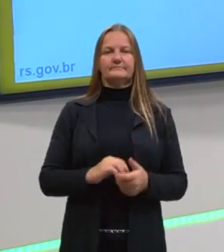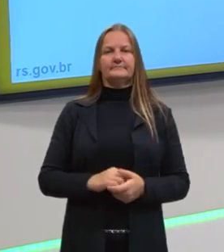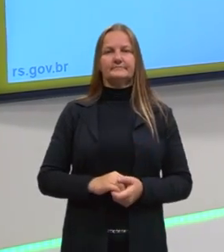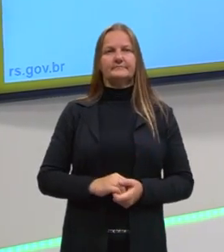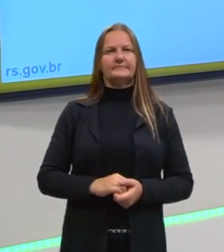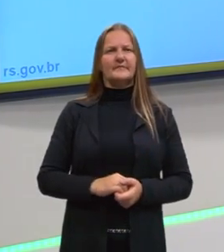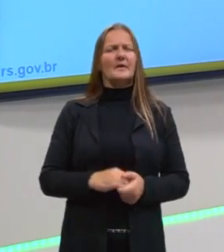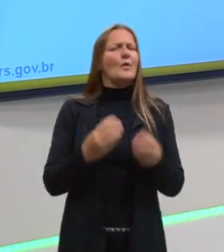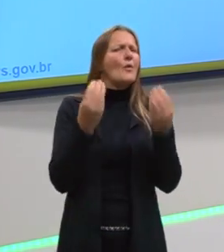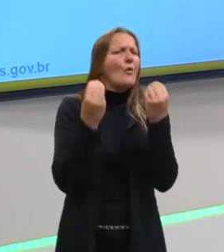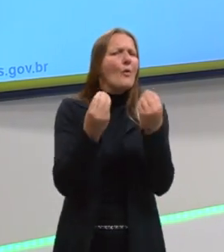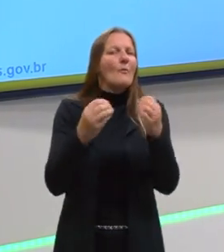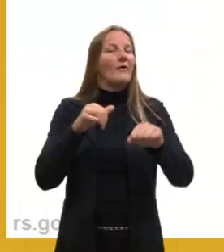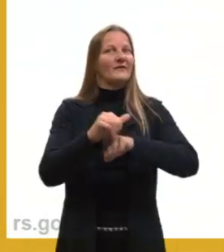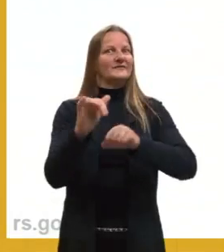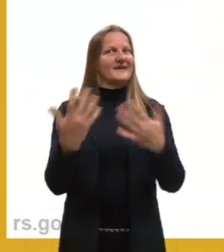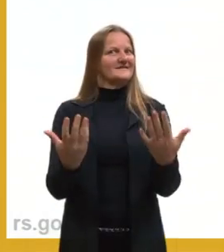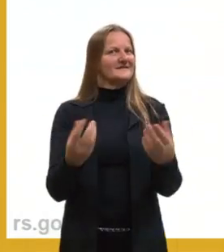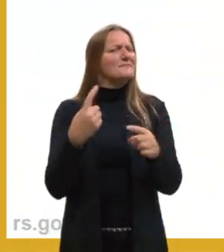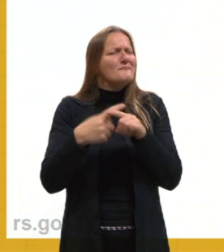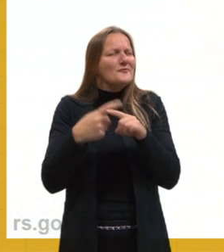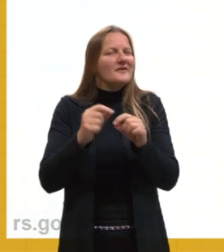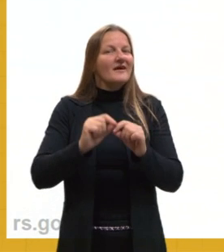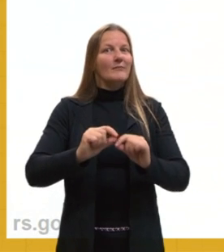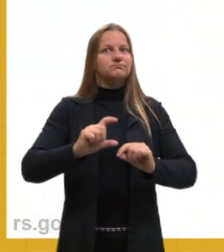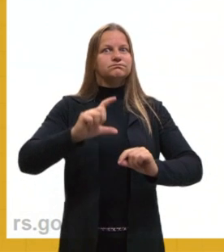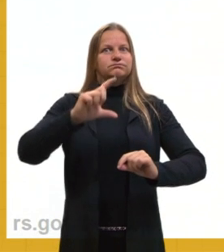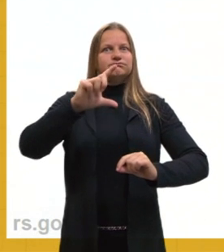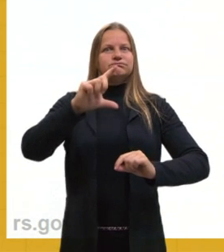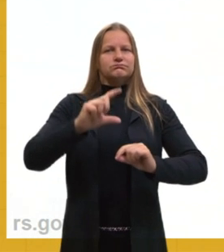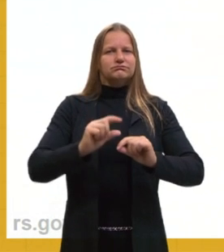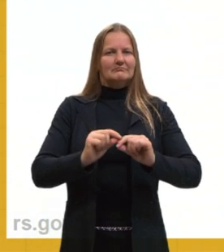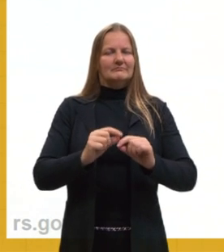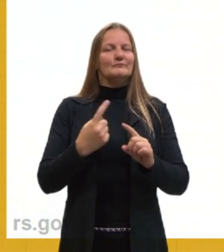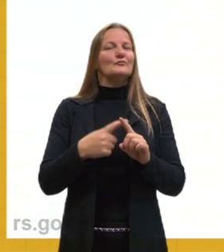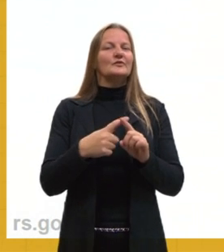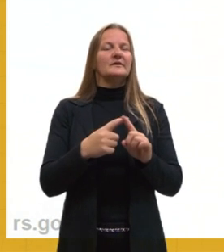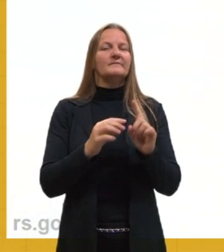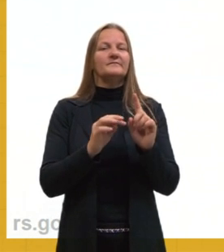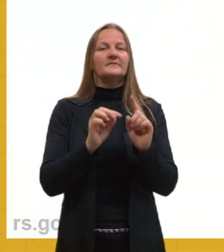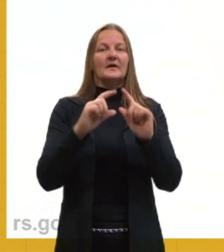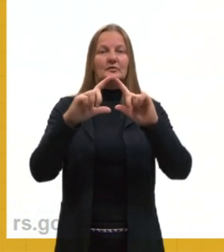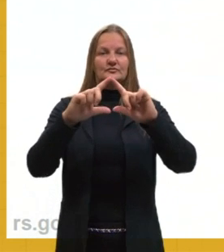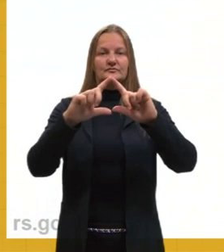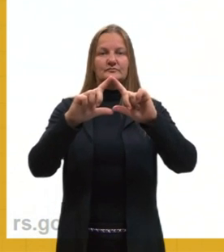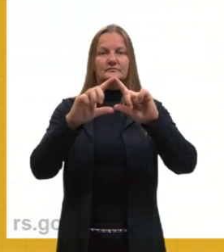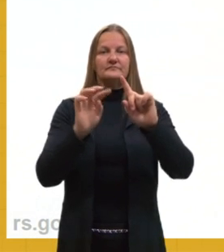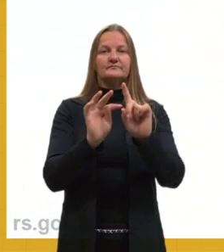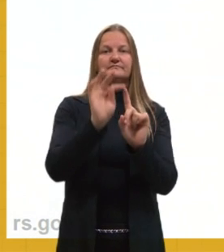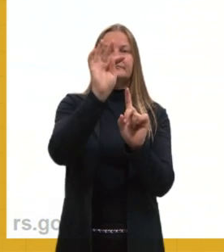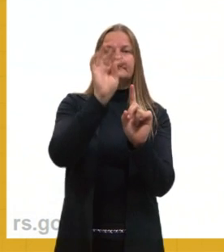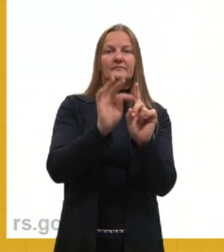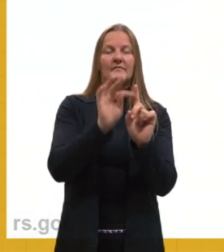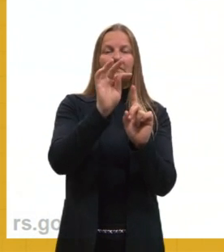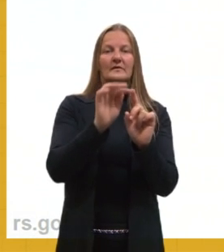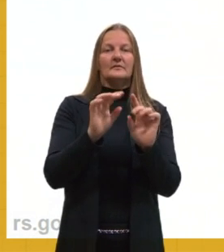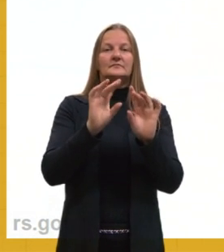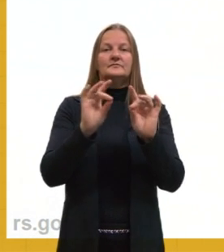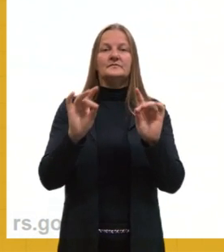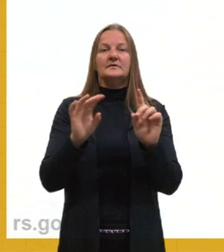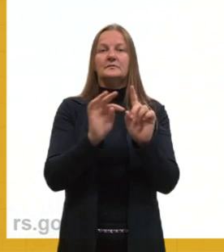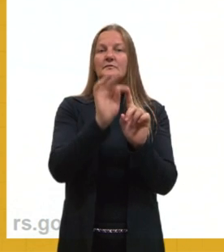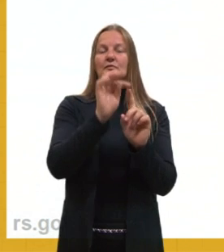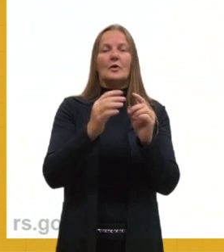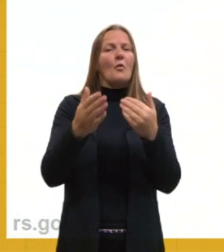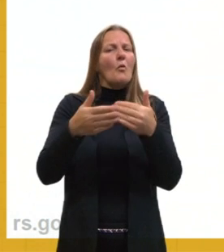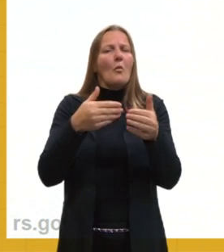Mas como que isso acontece? Por que eles aumentam de tamanho? A gente chama, então, de dilatação térmica, o aumento da temperatura de um